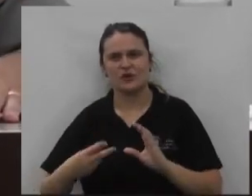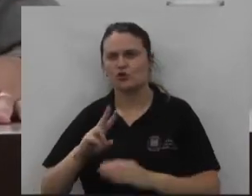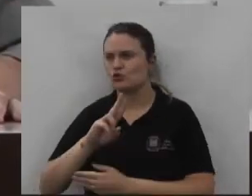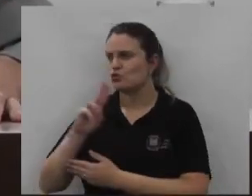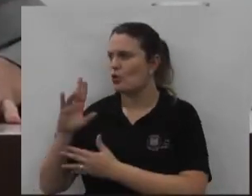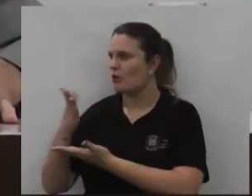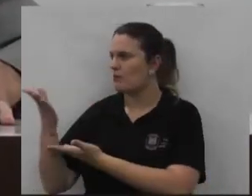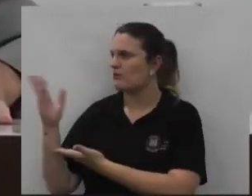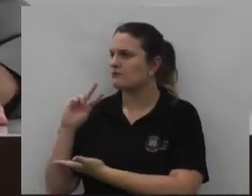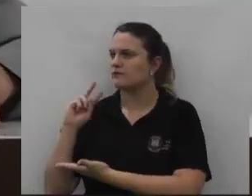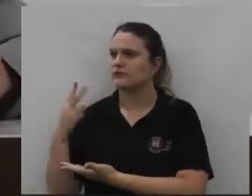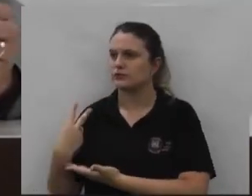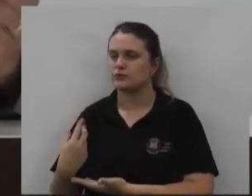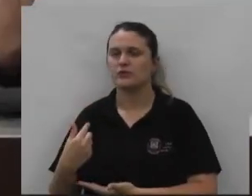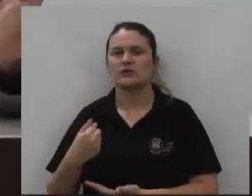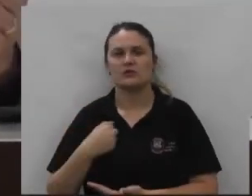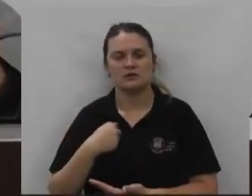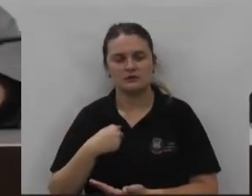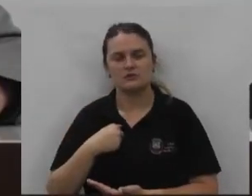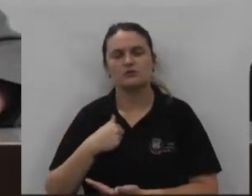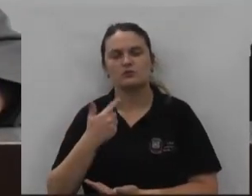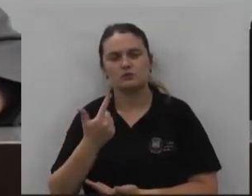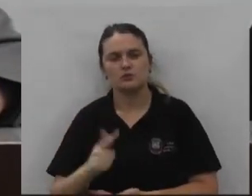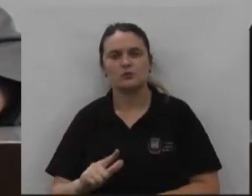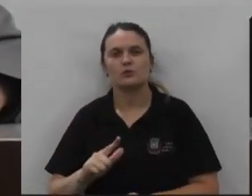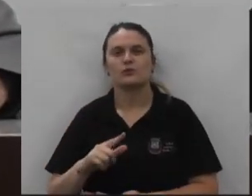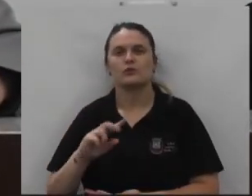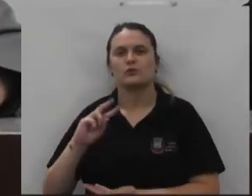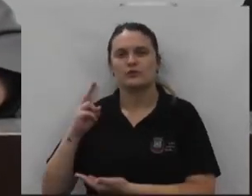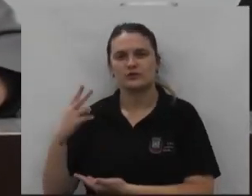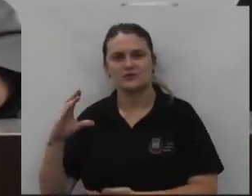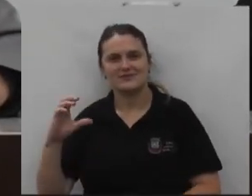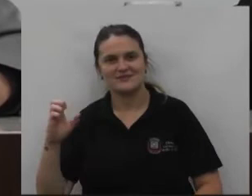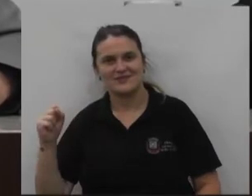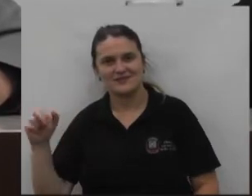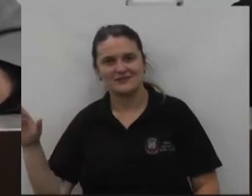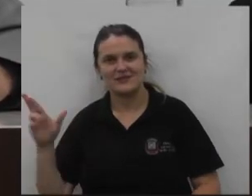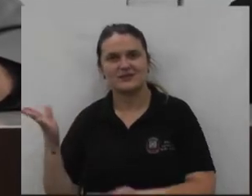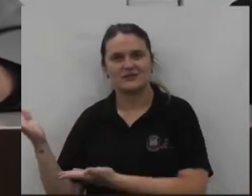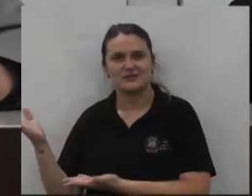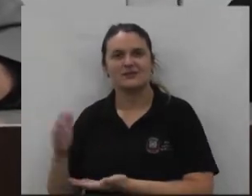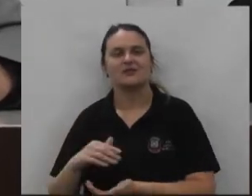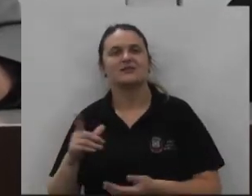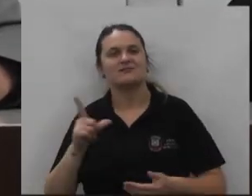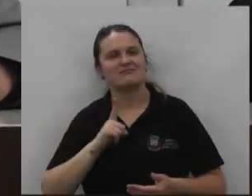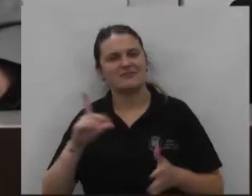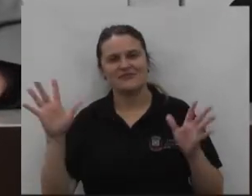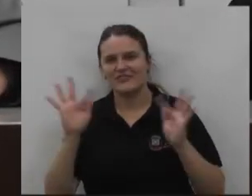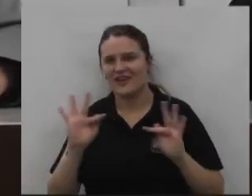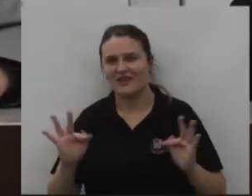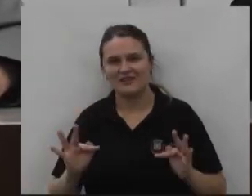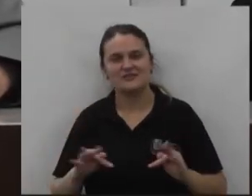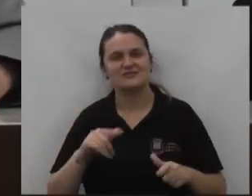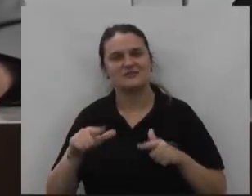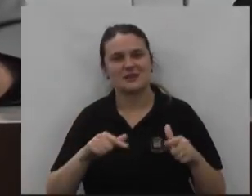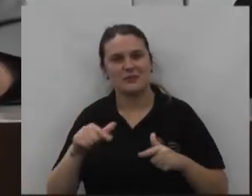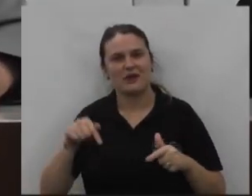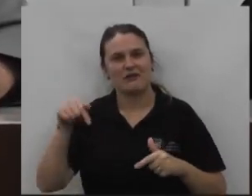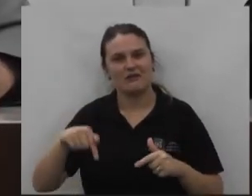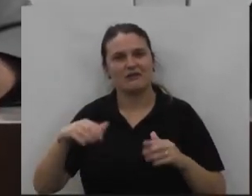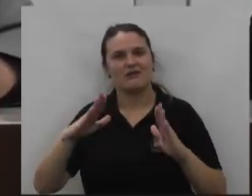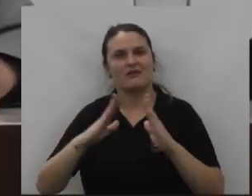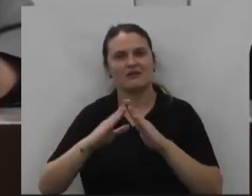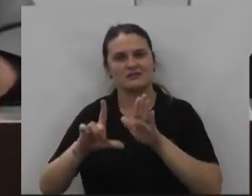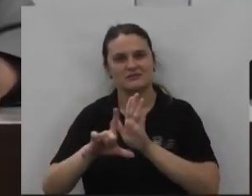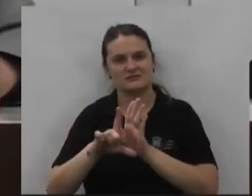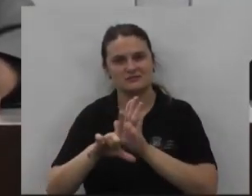todos esses vereadores e eu mais uma vez também vereador César Epinotti fico muito feliz de fazer parte desse grupo